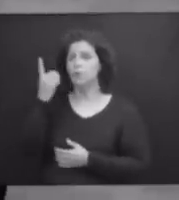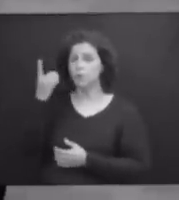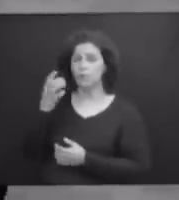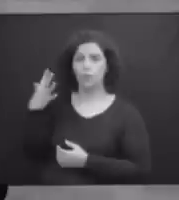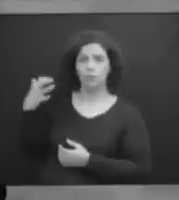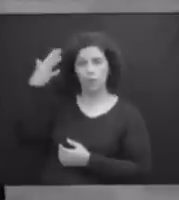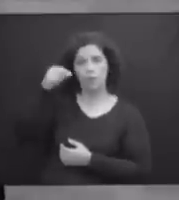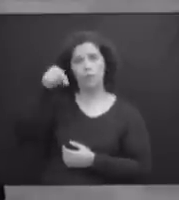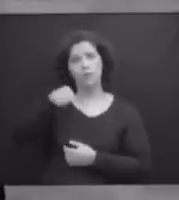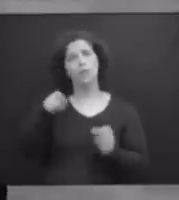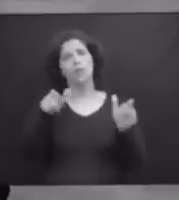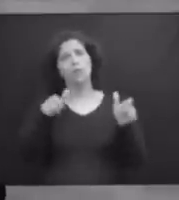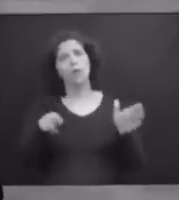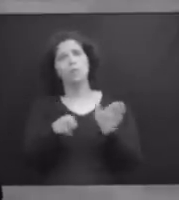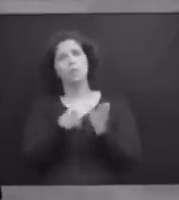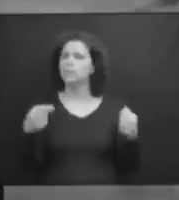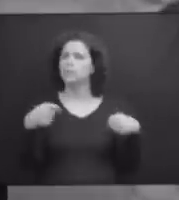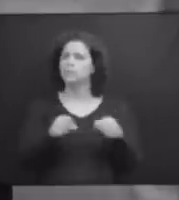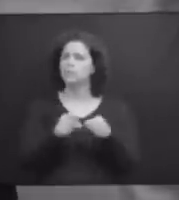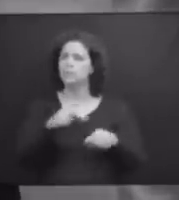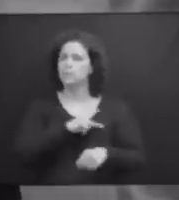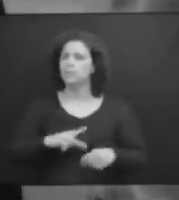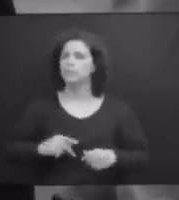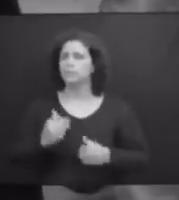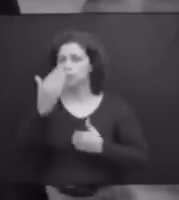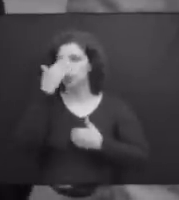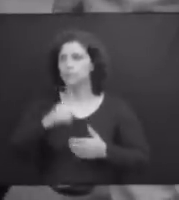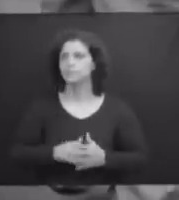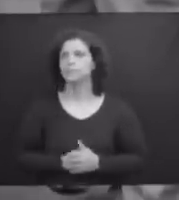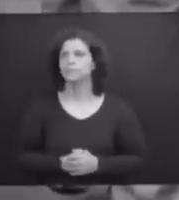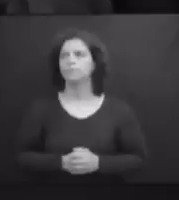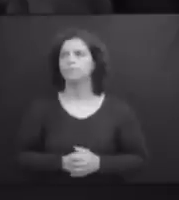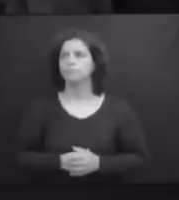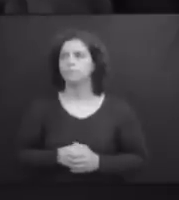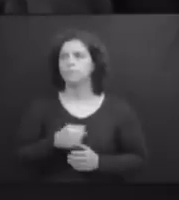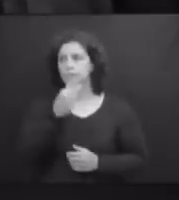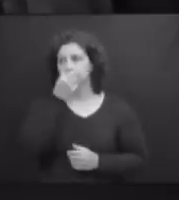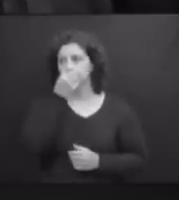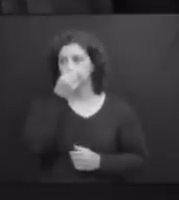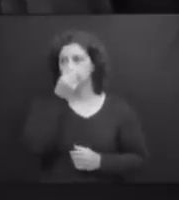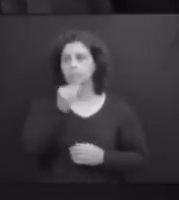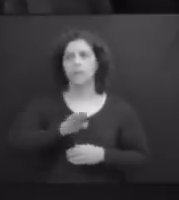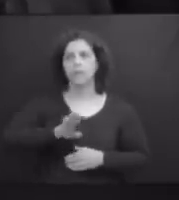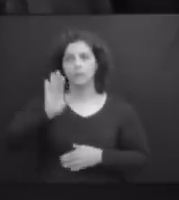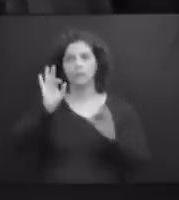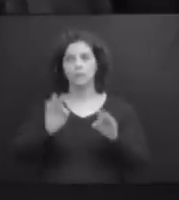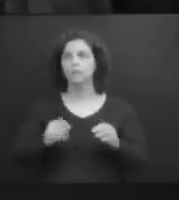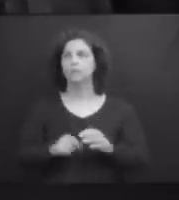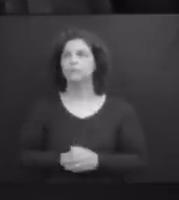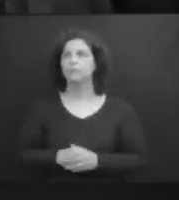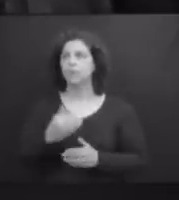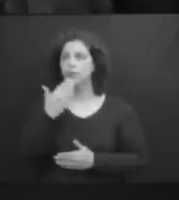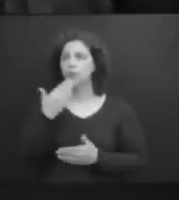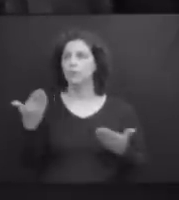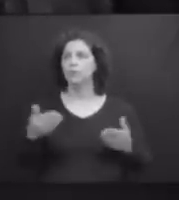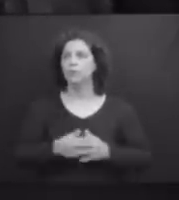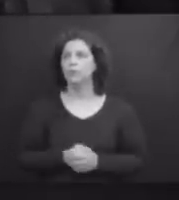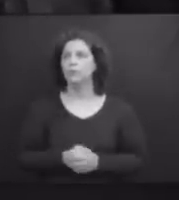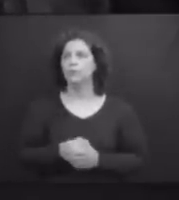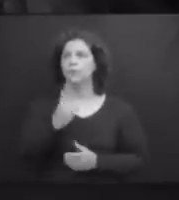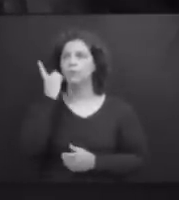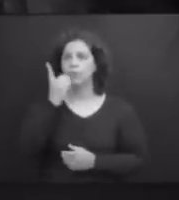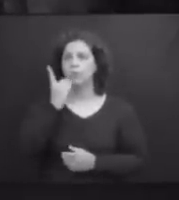que isso aqui é um parlamento, não é um circo. Muito obrigado. Cabe a questão de ordem e eu peço ao